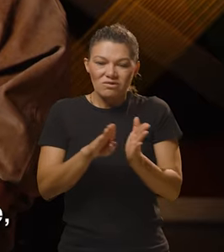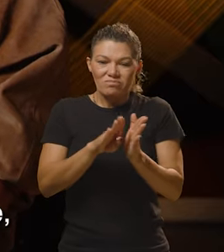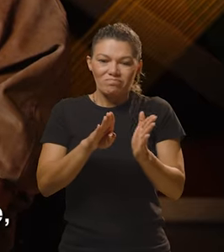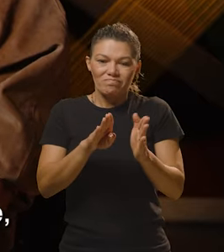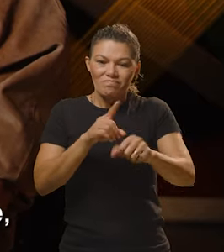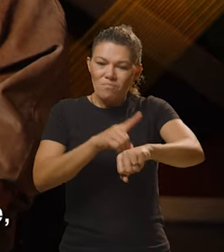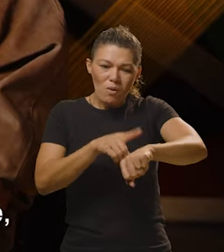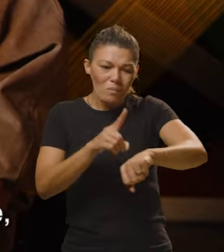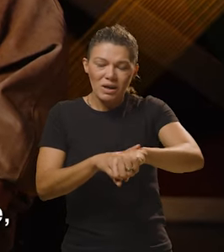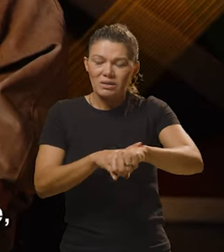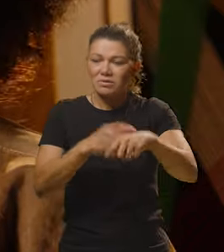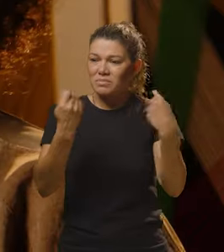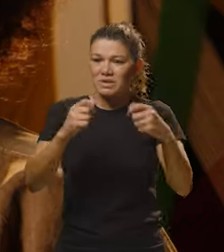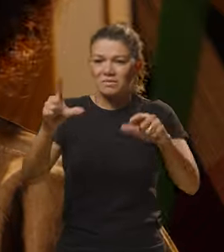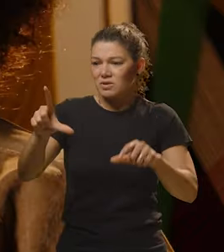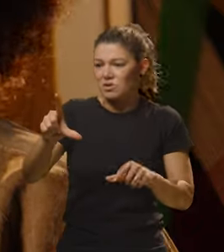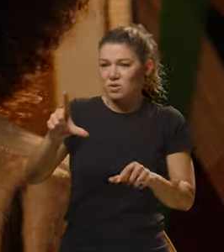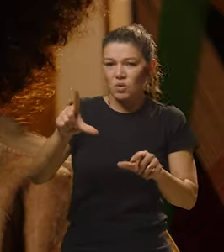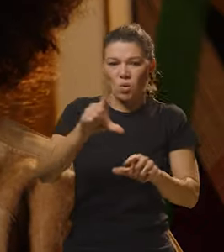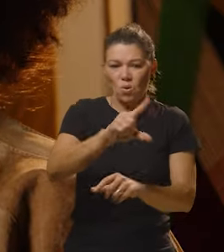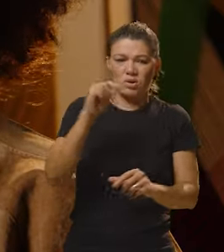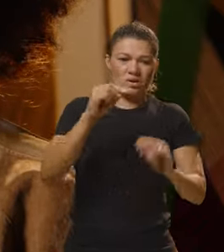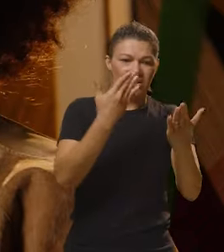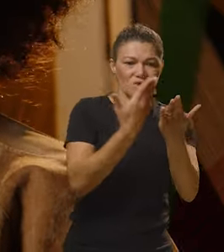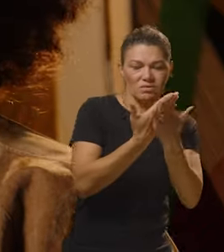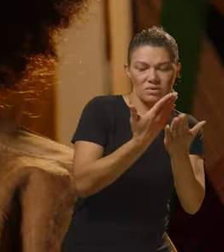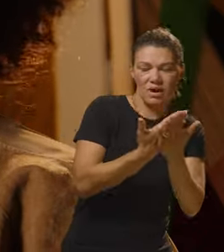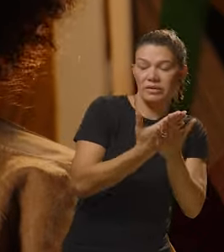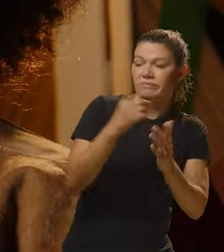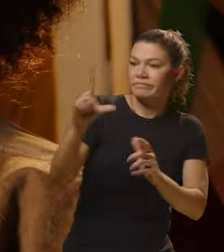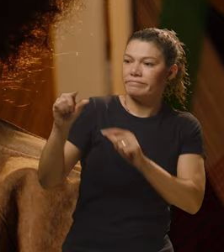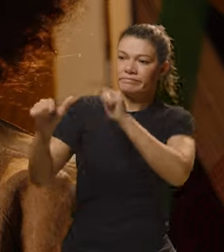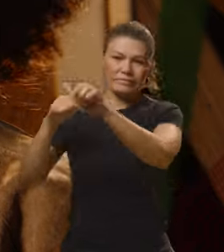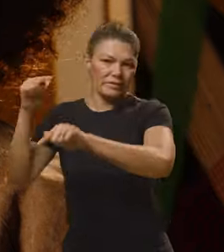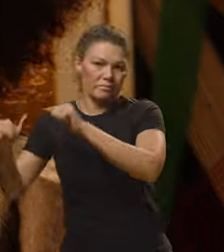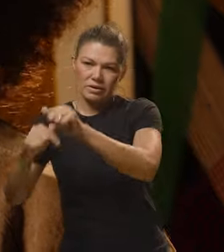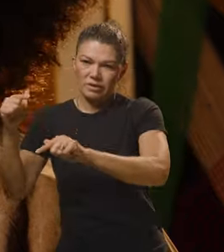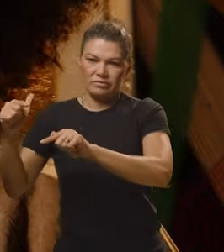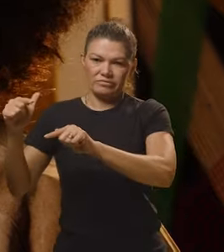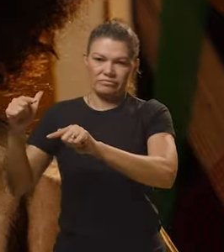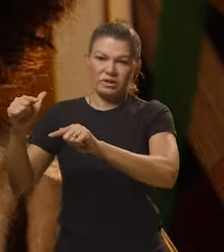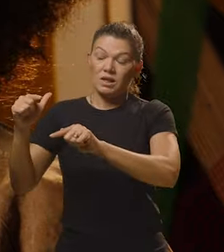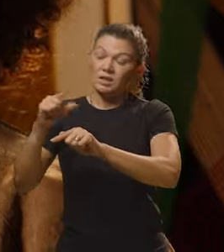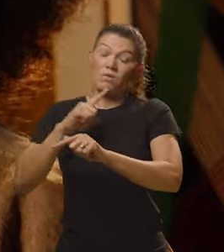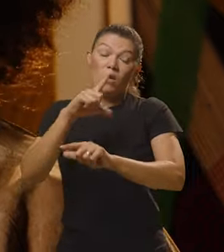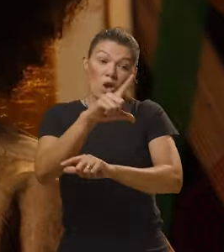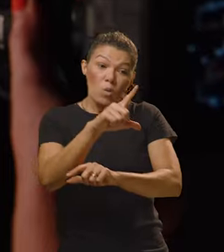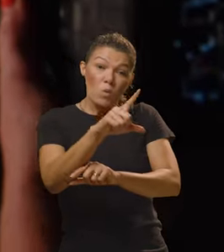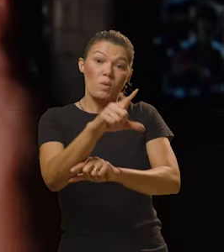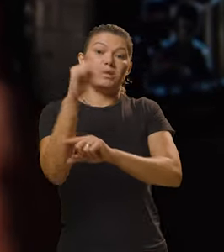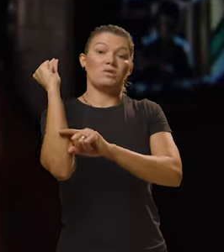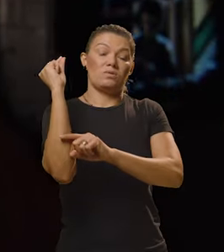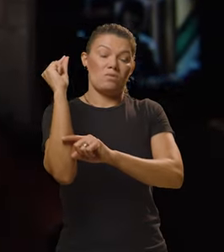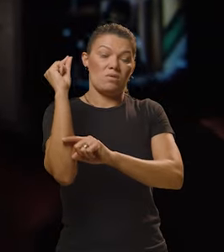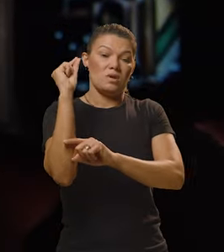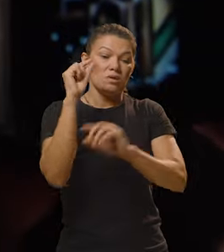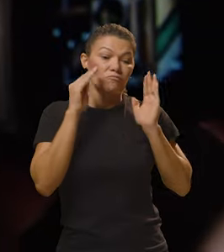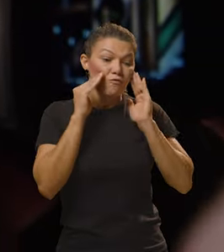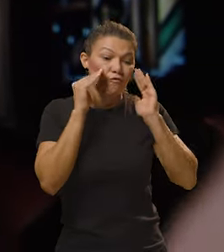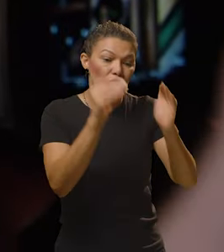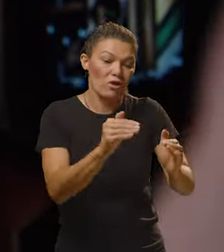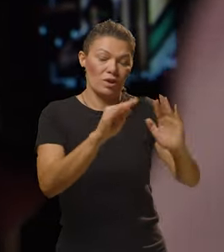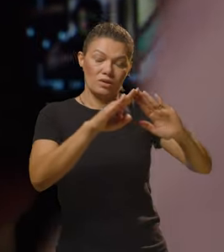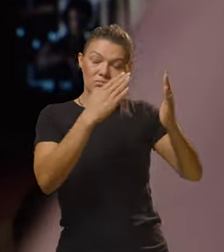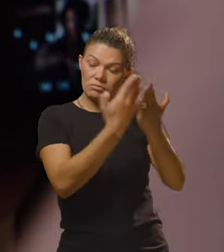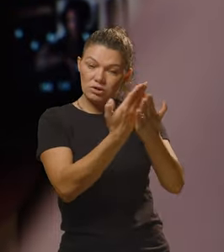numa situação que eu realmente ou estudava ou eu trabalhava, então eu optei por me